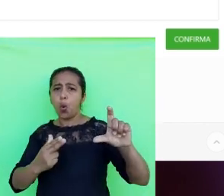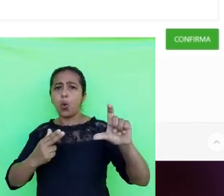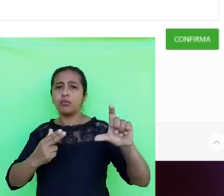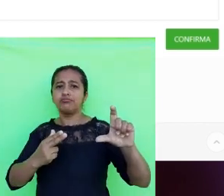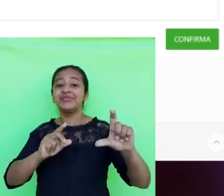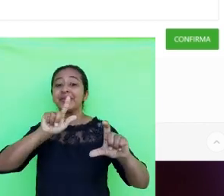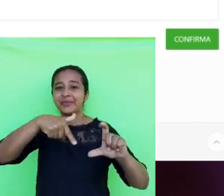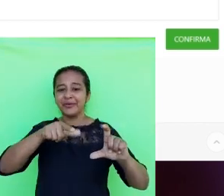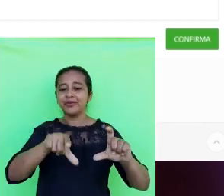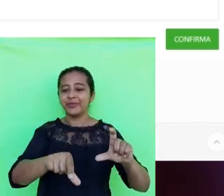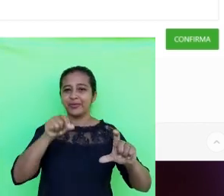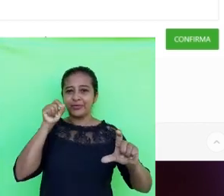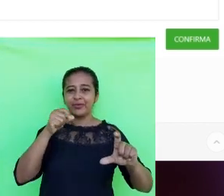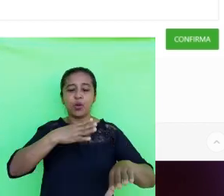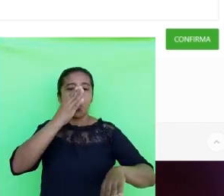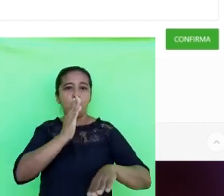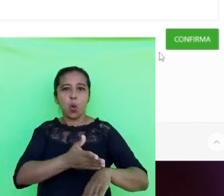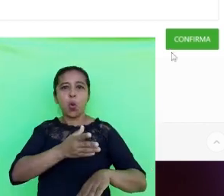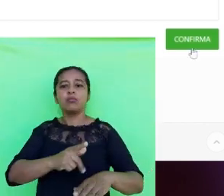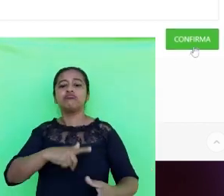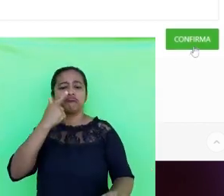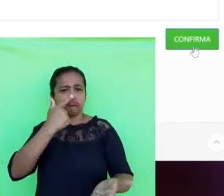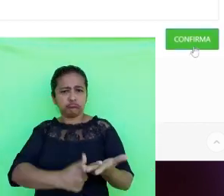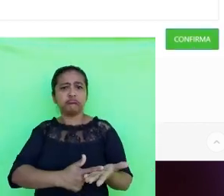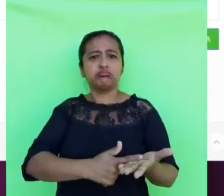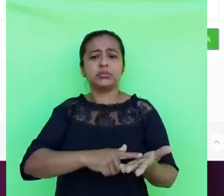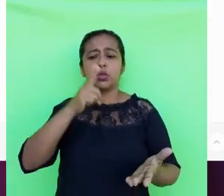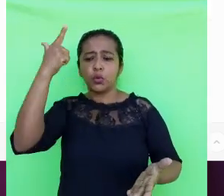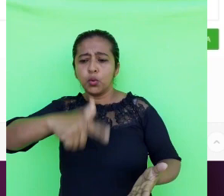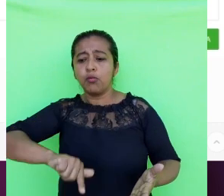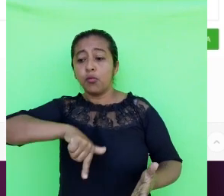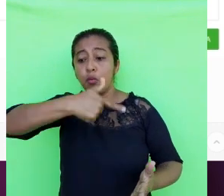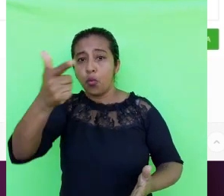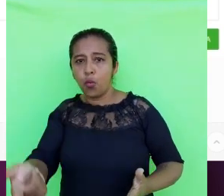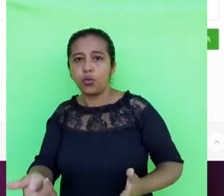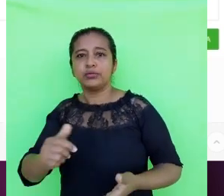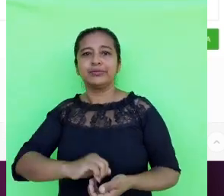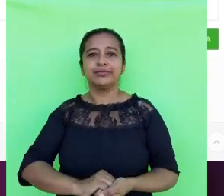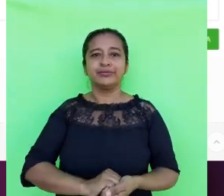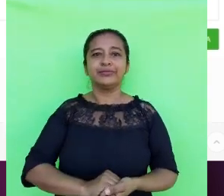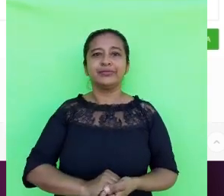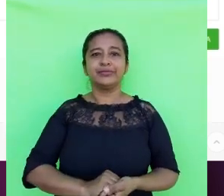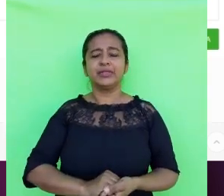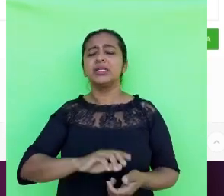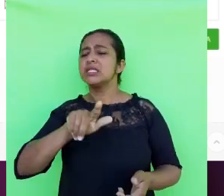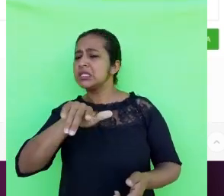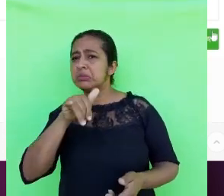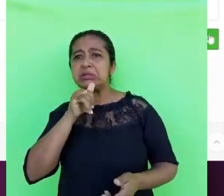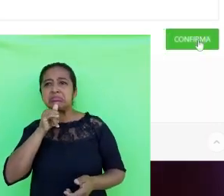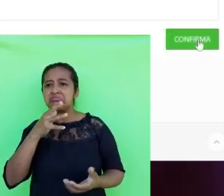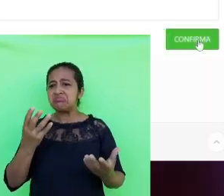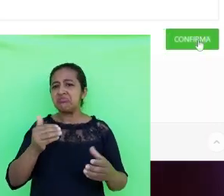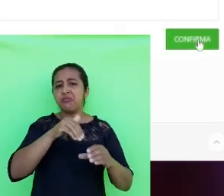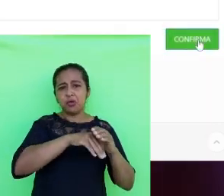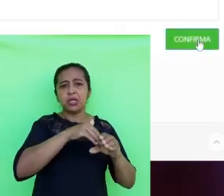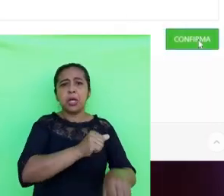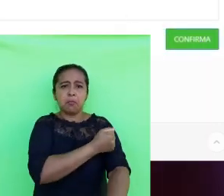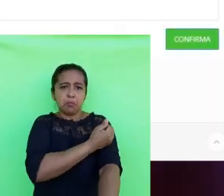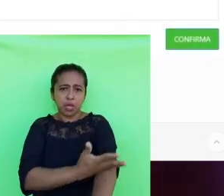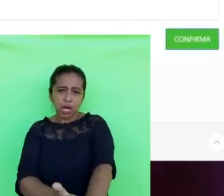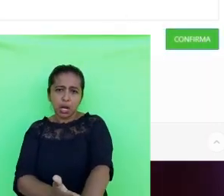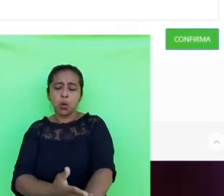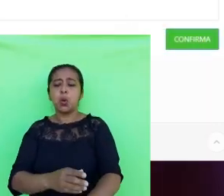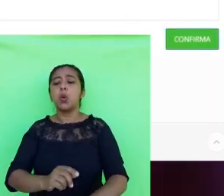foto é correspondente e clique no botão Confirma. Repita o procedimento para o próximo cargo. Caso deseje votar em